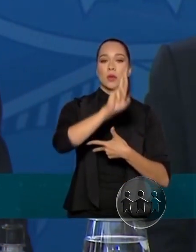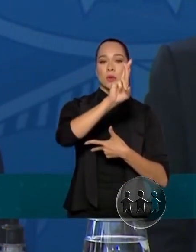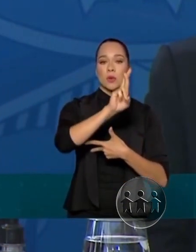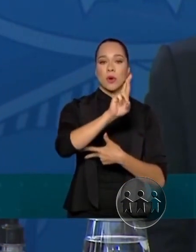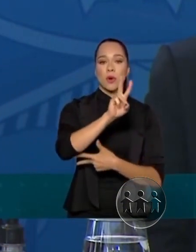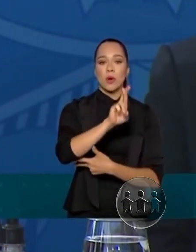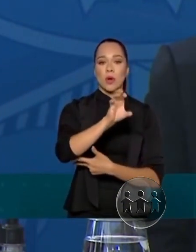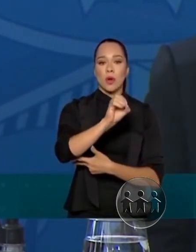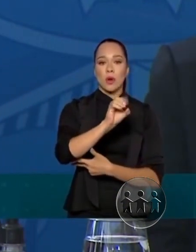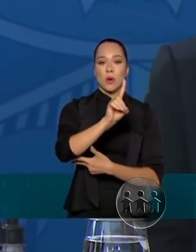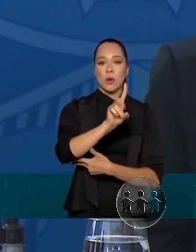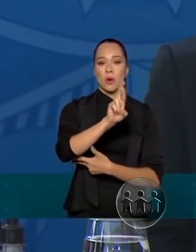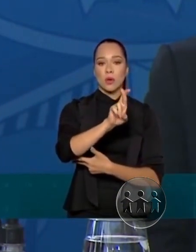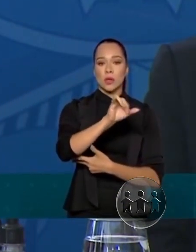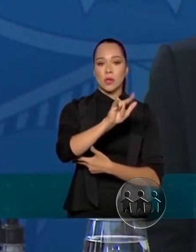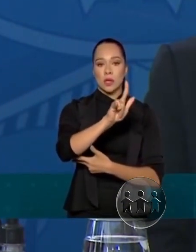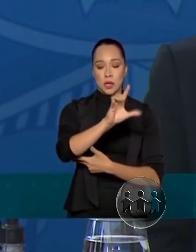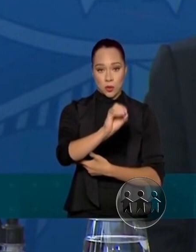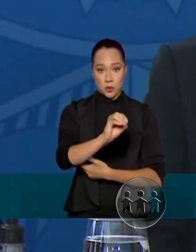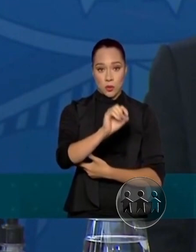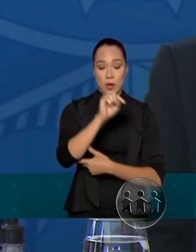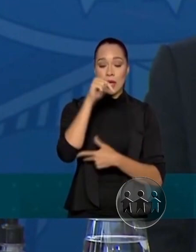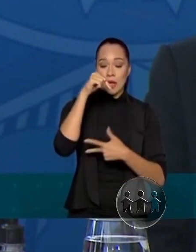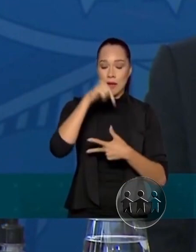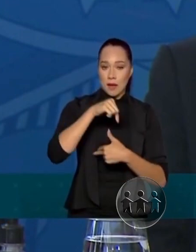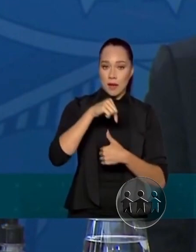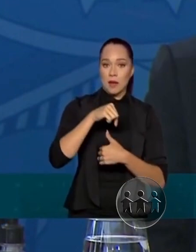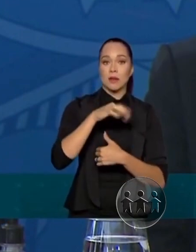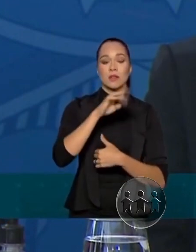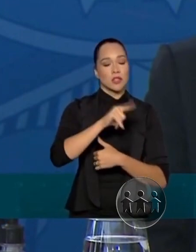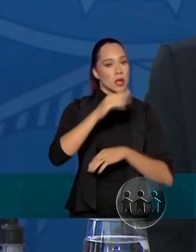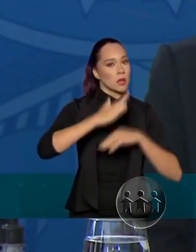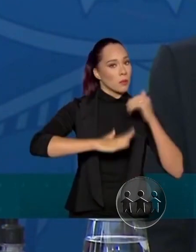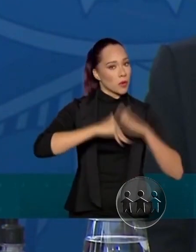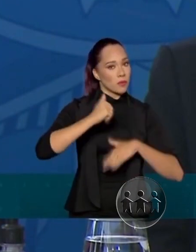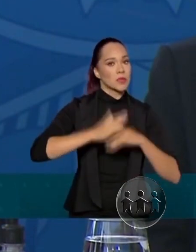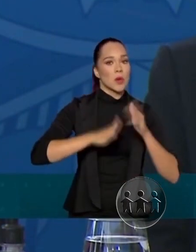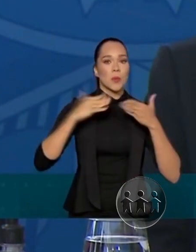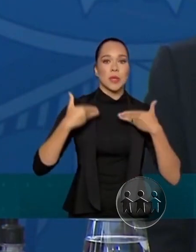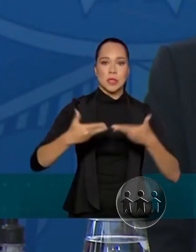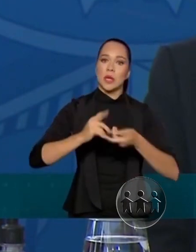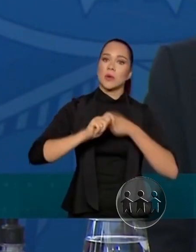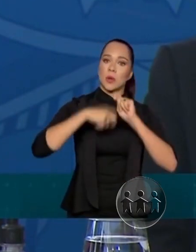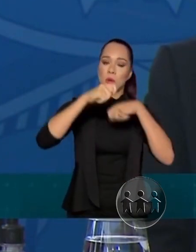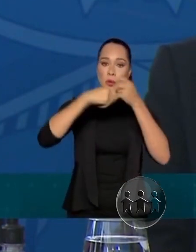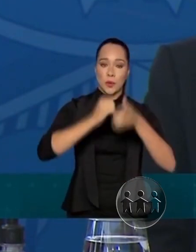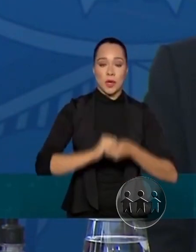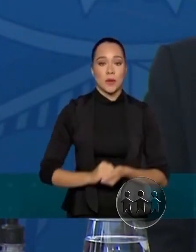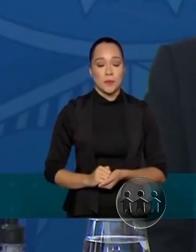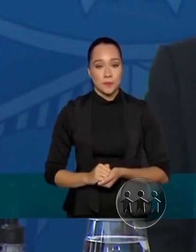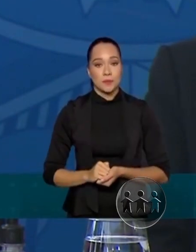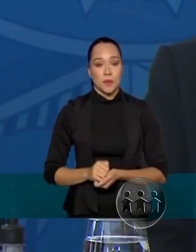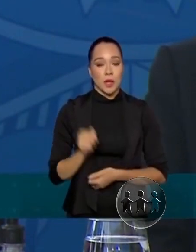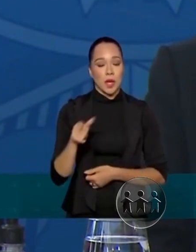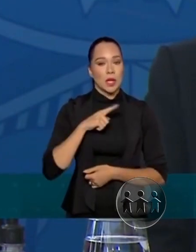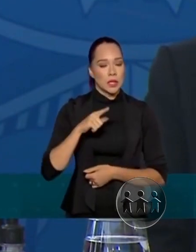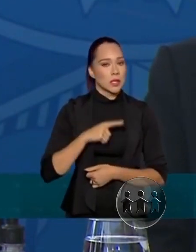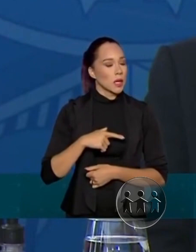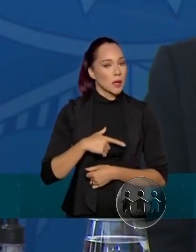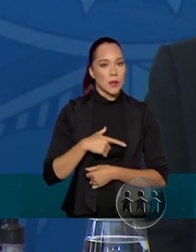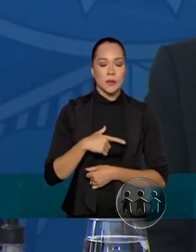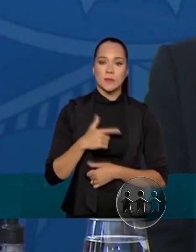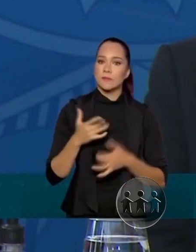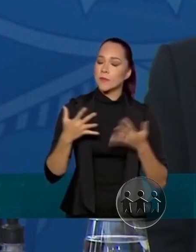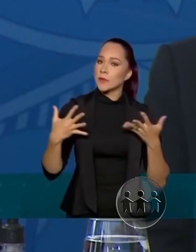Rodrigo Castro, funcionário de carreira do Ministério da Economia, que tem uma expertise